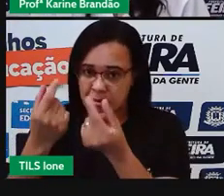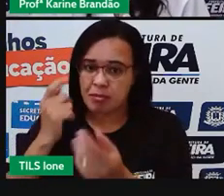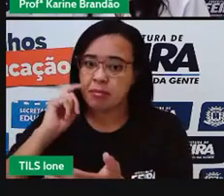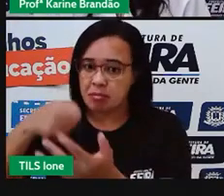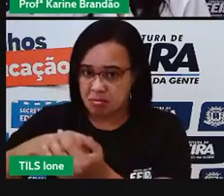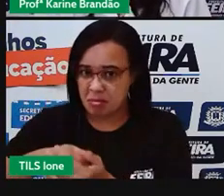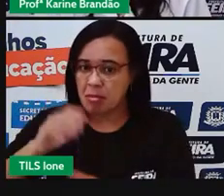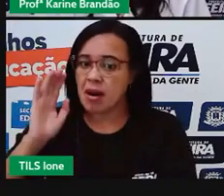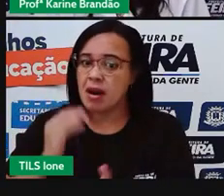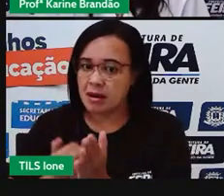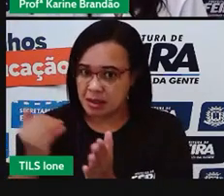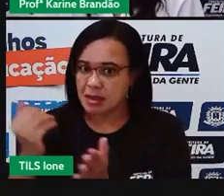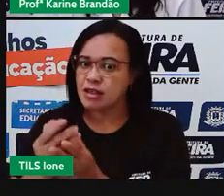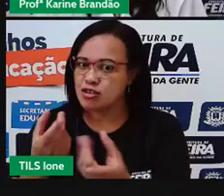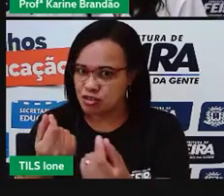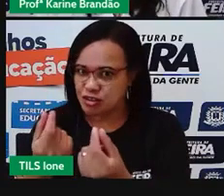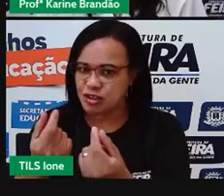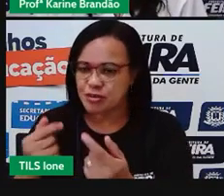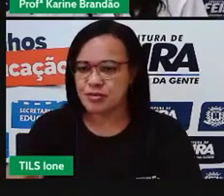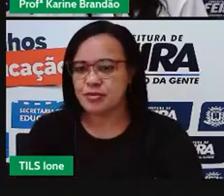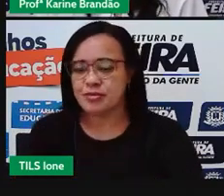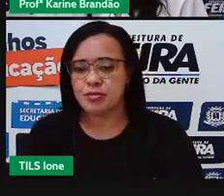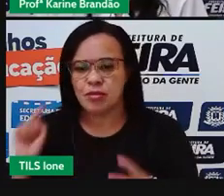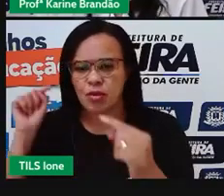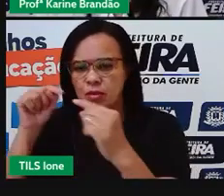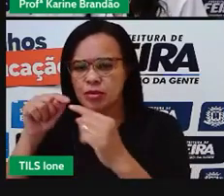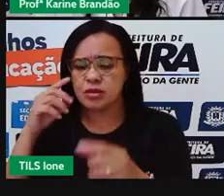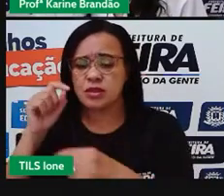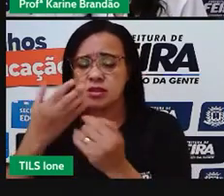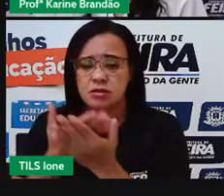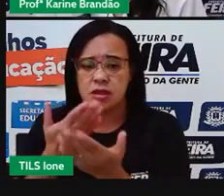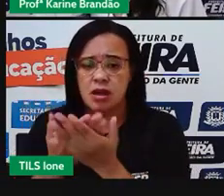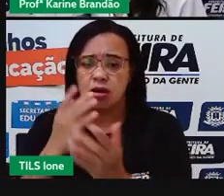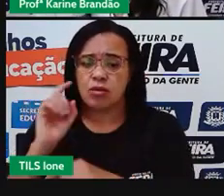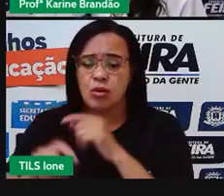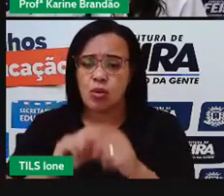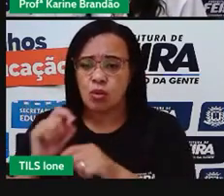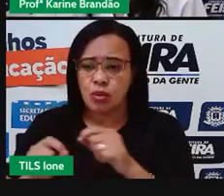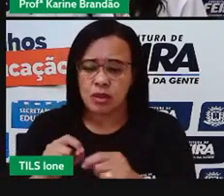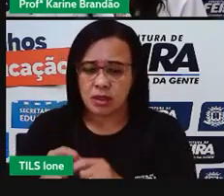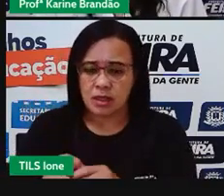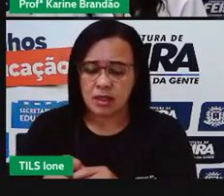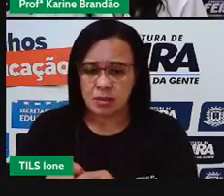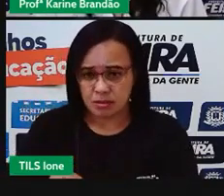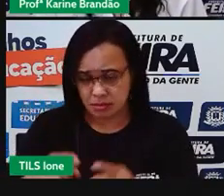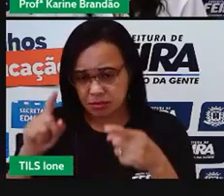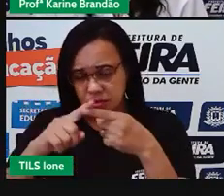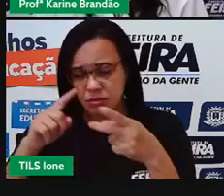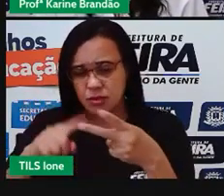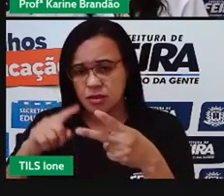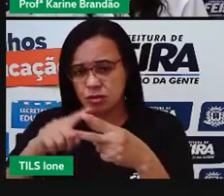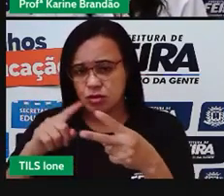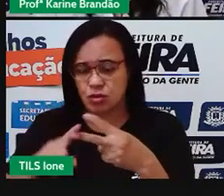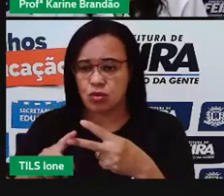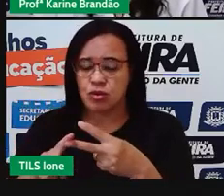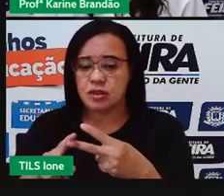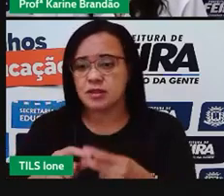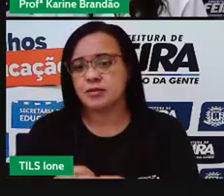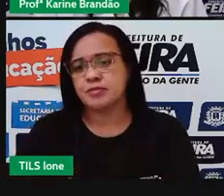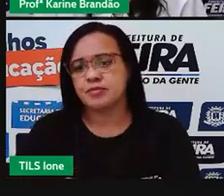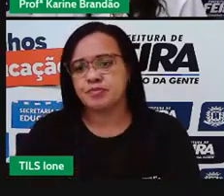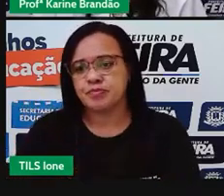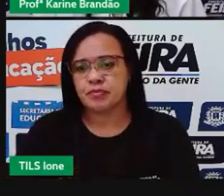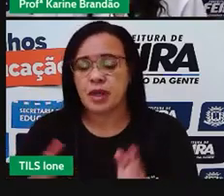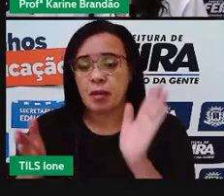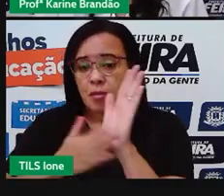E aí, então, os objetivos da nossa aula, propor iniciativas individuais e coletivas para a solução de